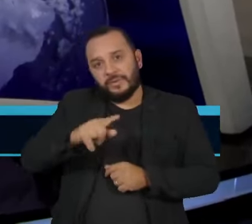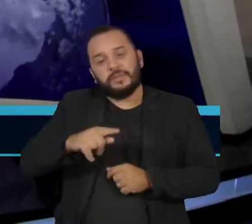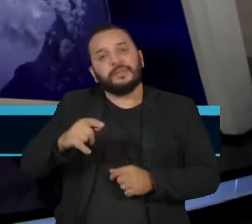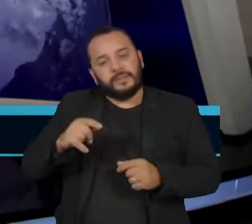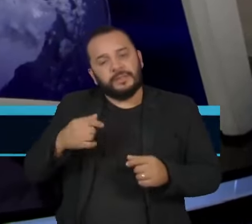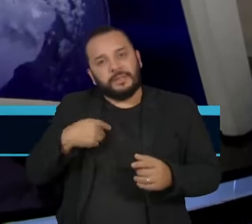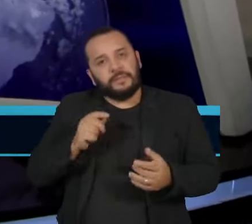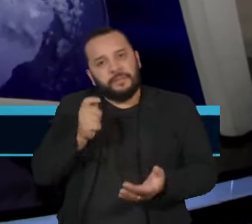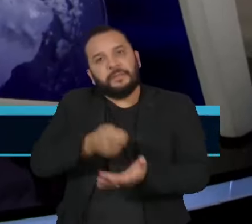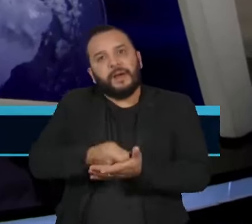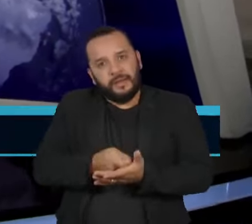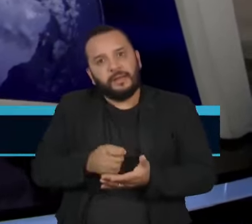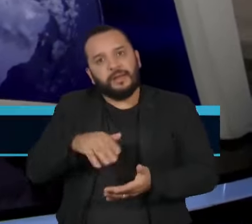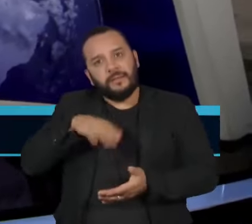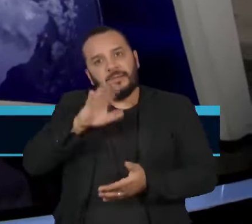prejudicados por tudo isso. gente daqui 20 ou anos.